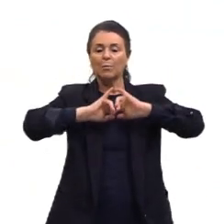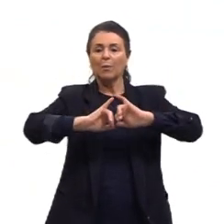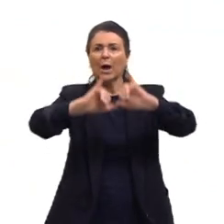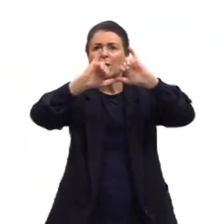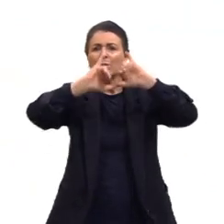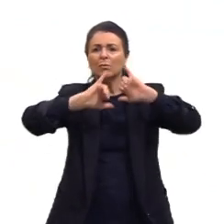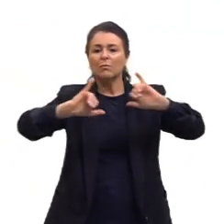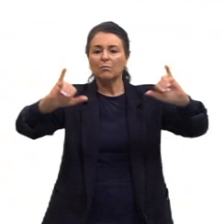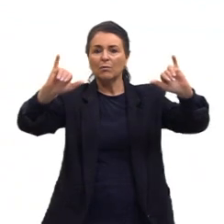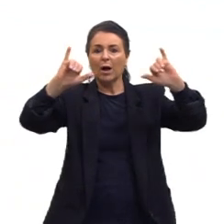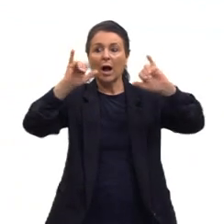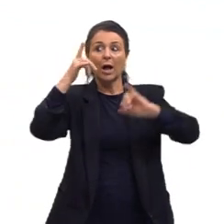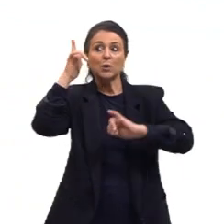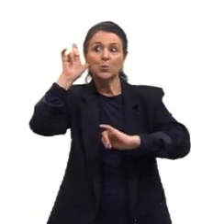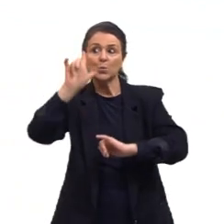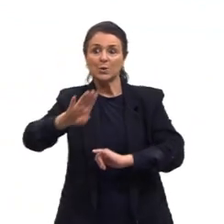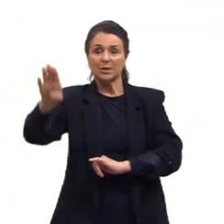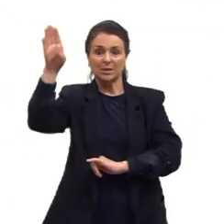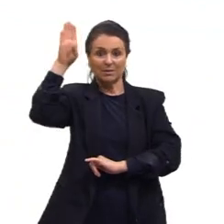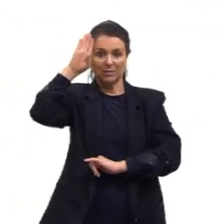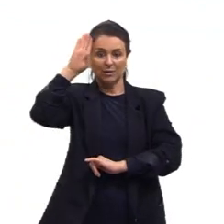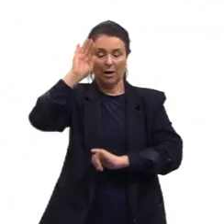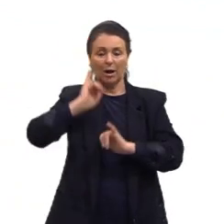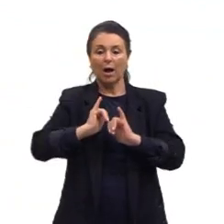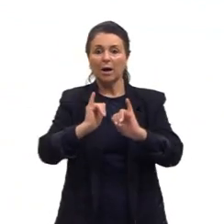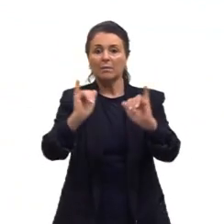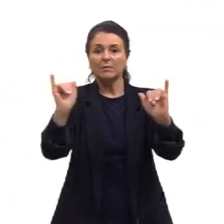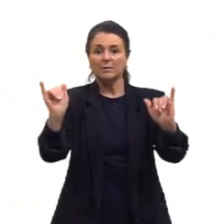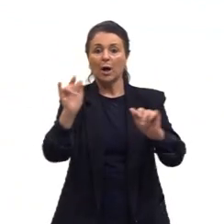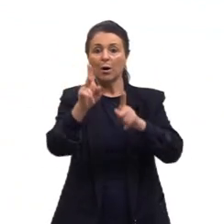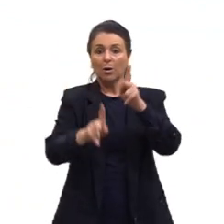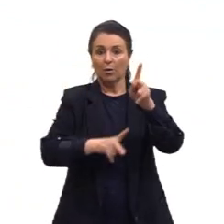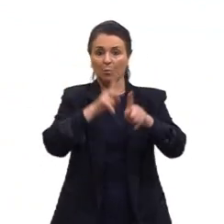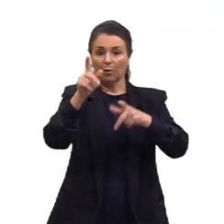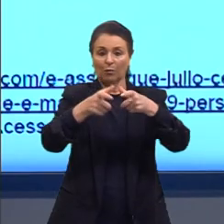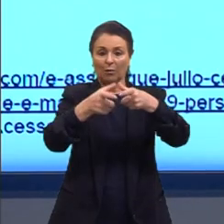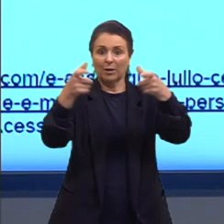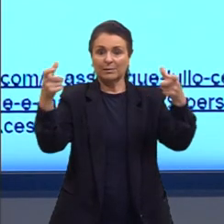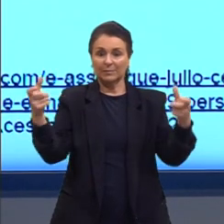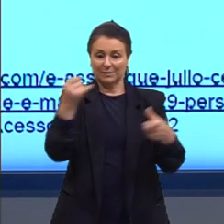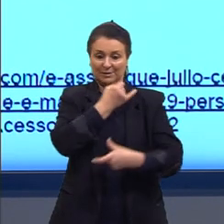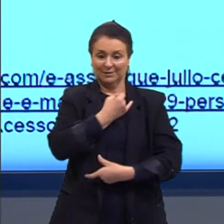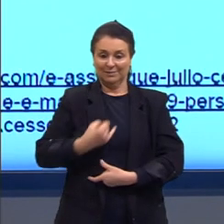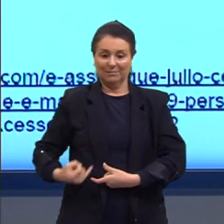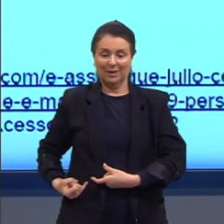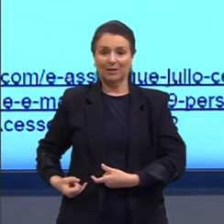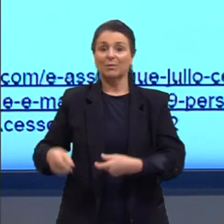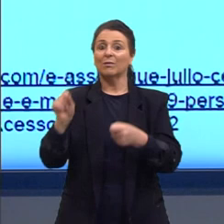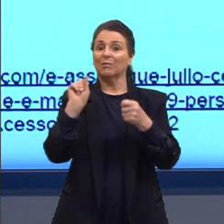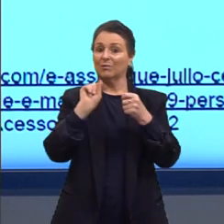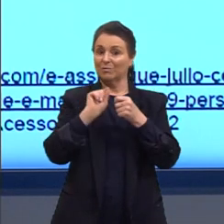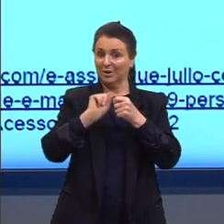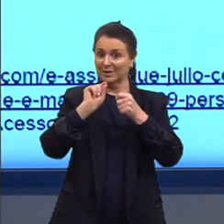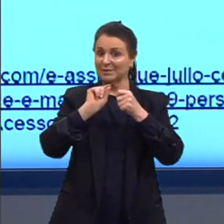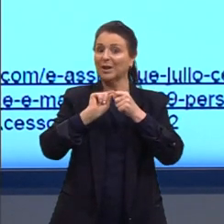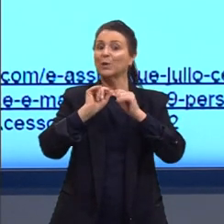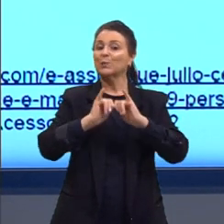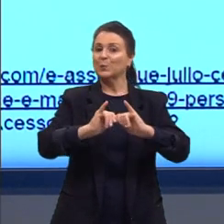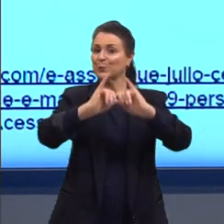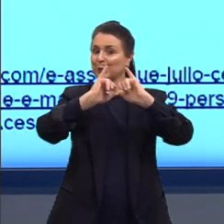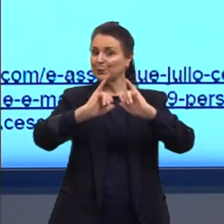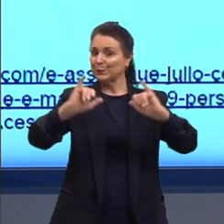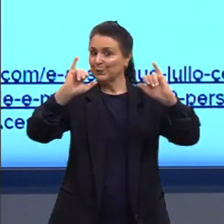conquistas militares e informar o povo das expansões do seu império, fazendo, obviamente, aí uma propaganda